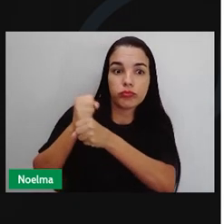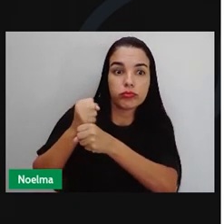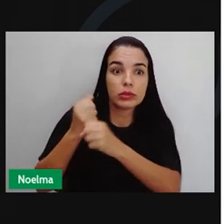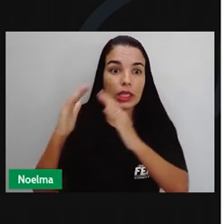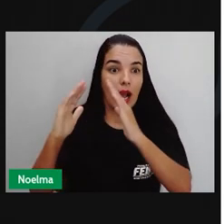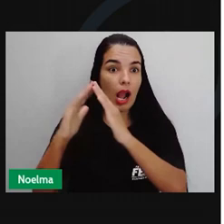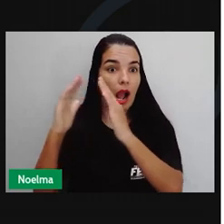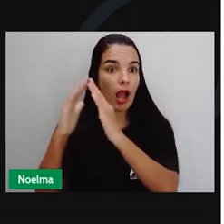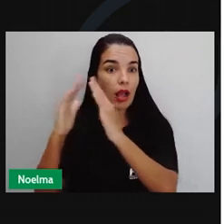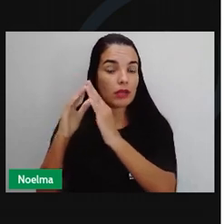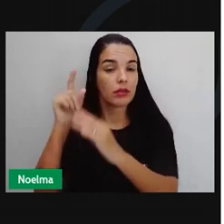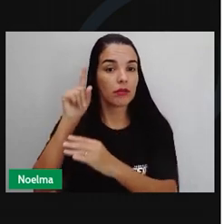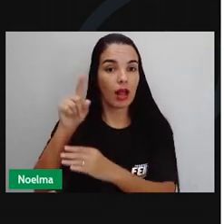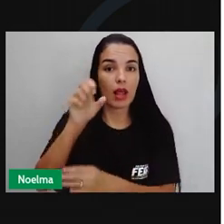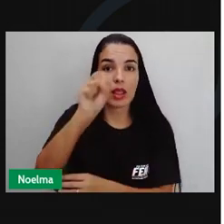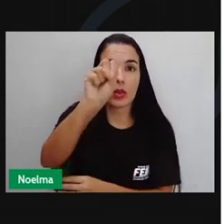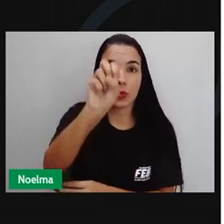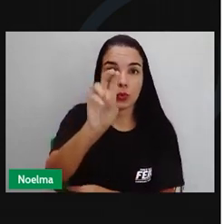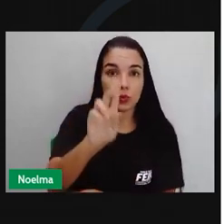e sótano.